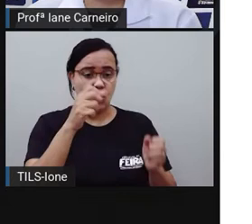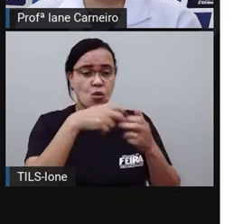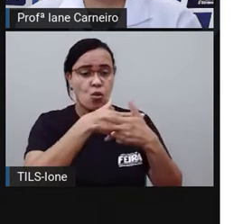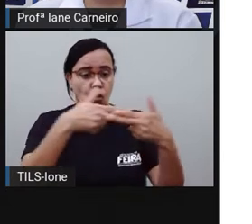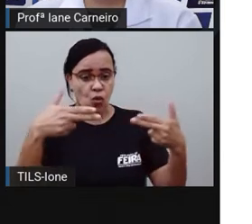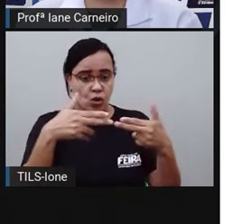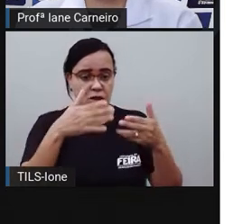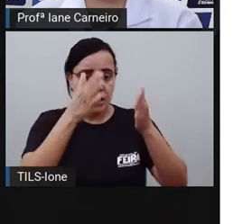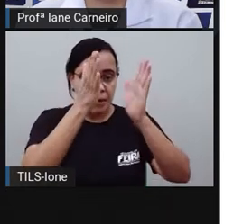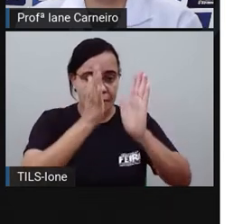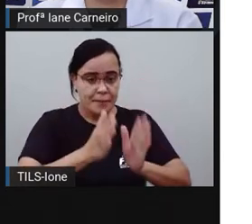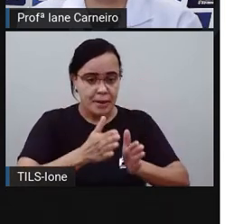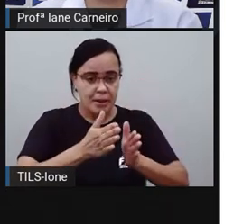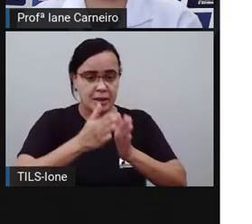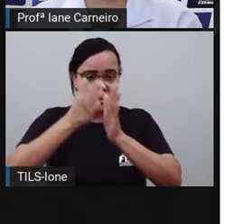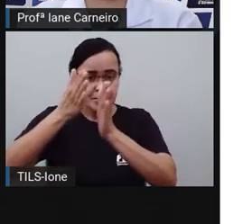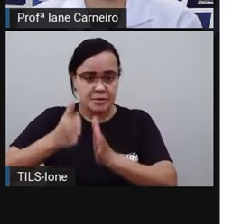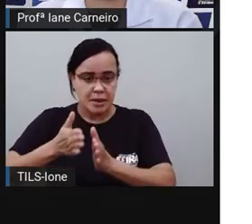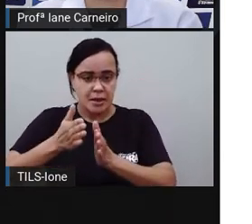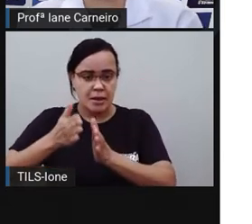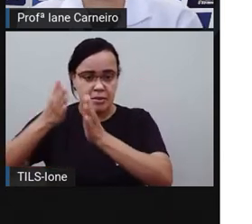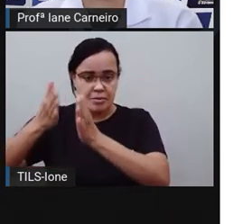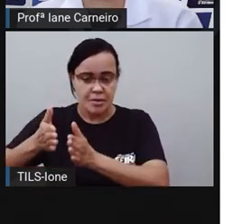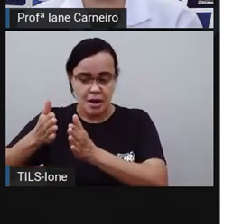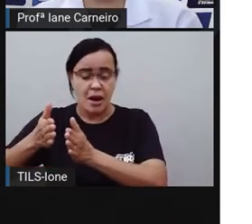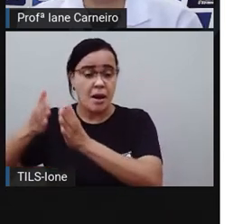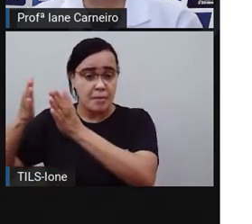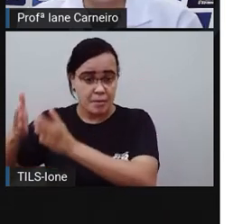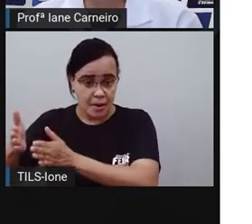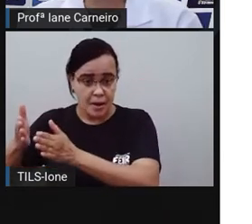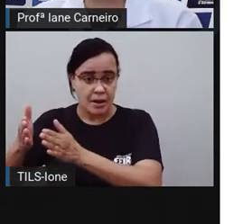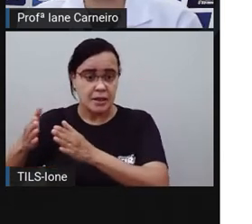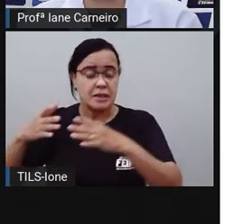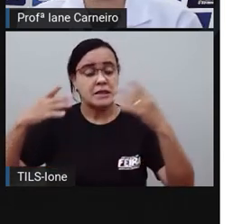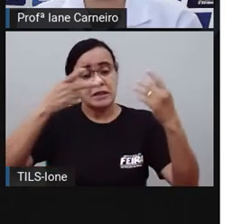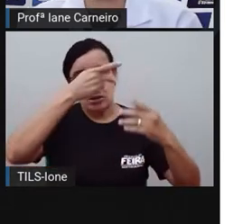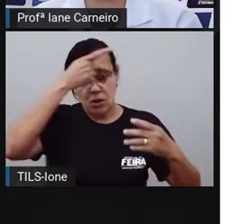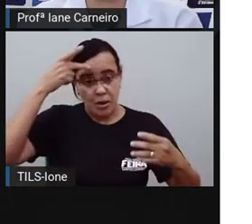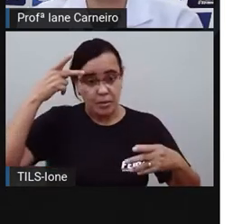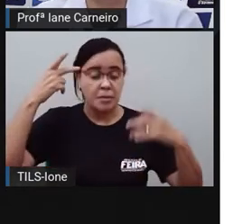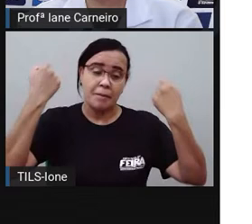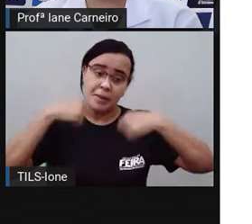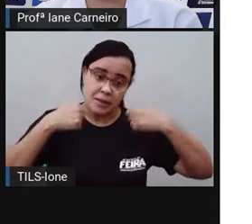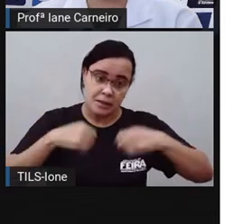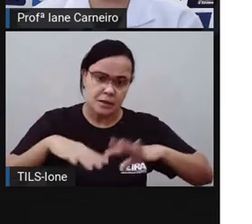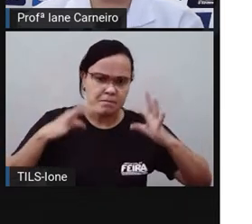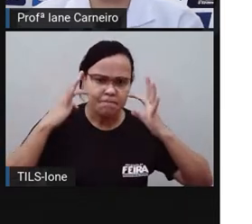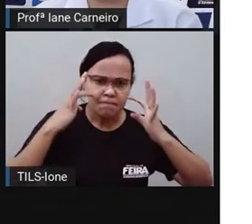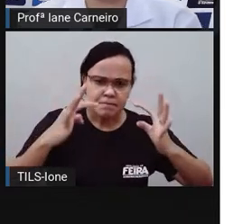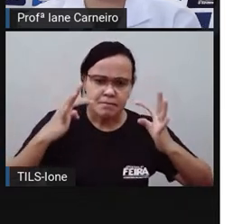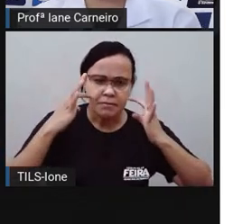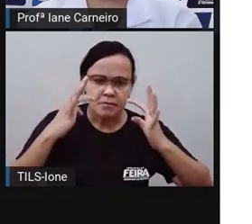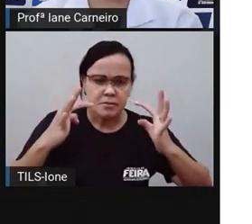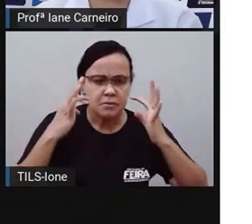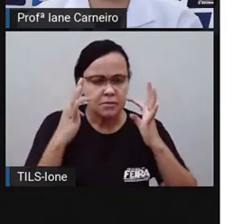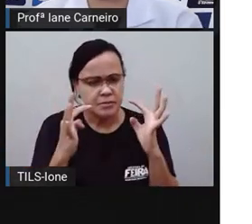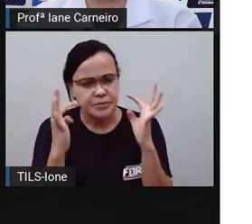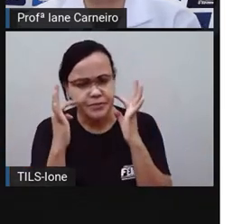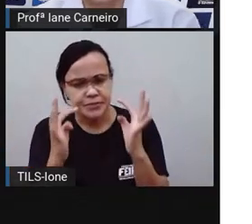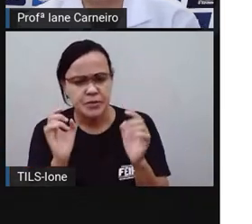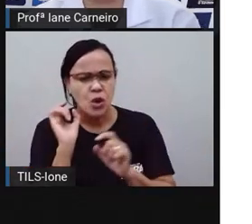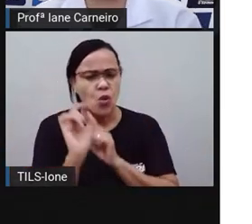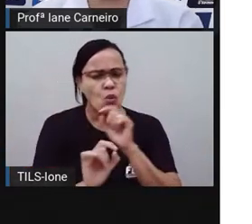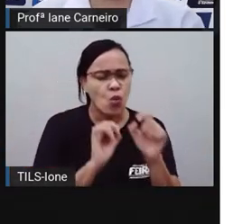Então a pessoa que vai seguir a receita, ela precisa observar os ingredientes, né? Ver qual é o ingrediente que pode ser ou não